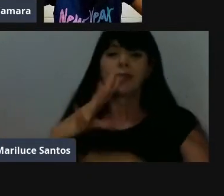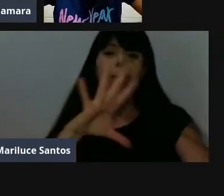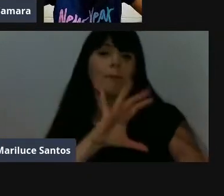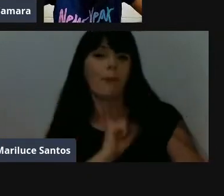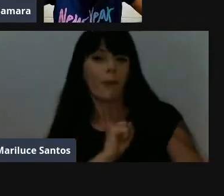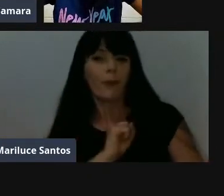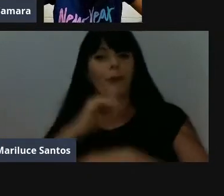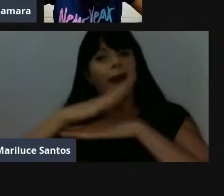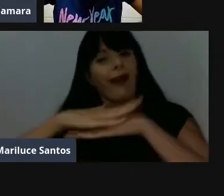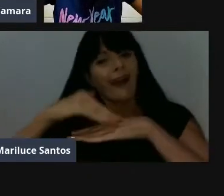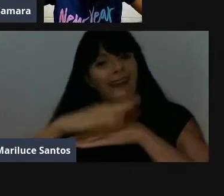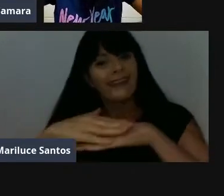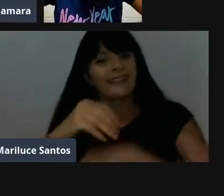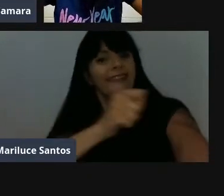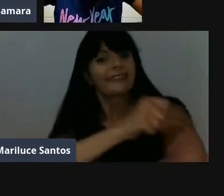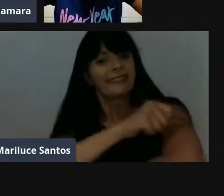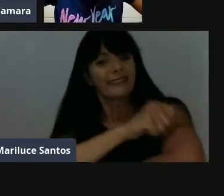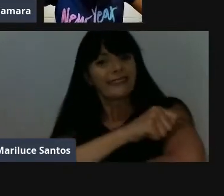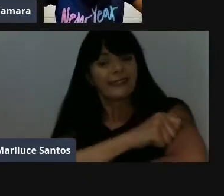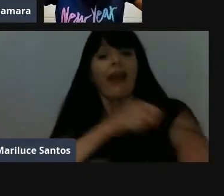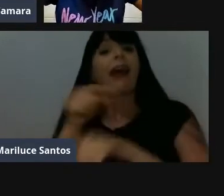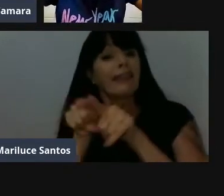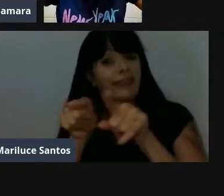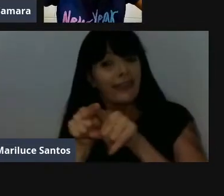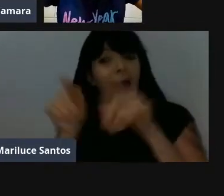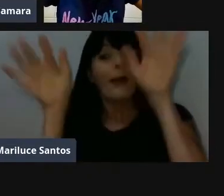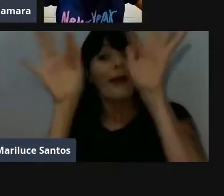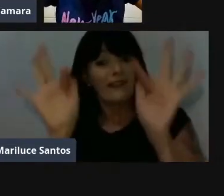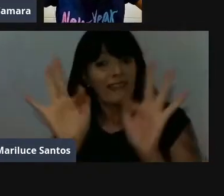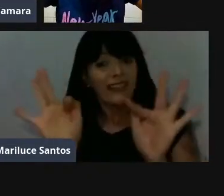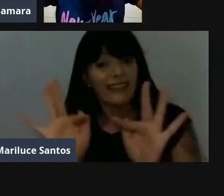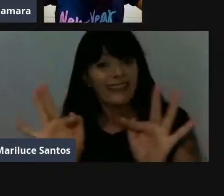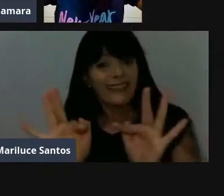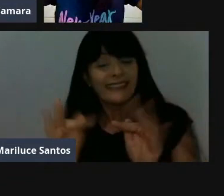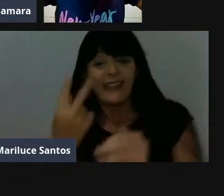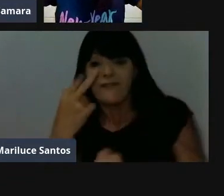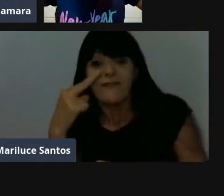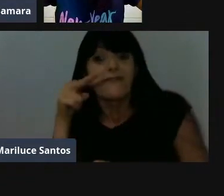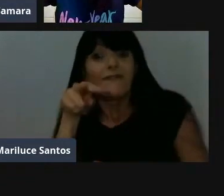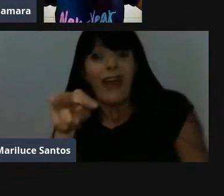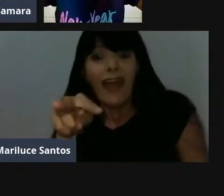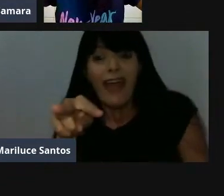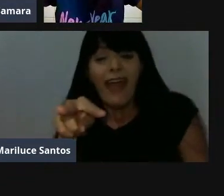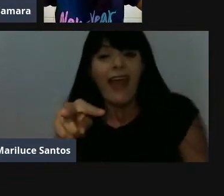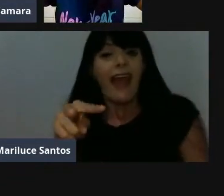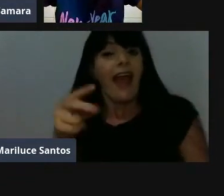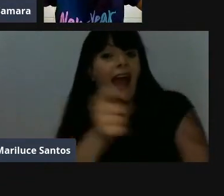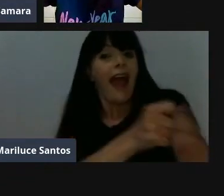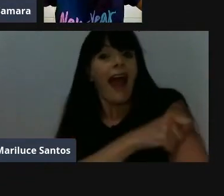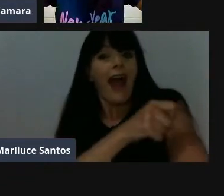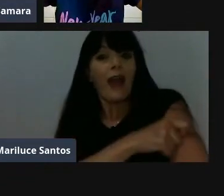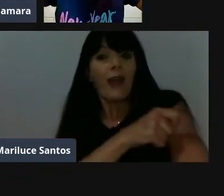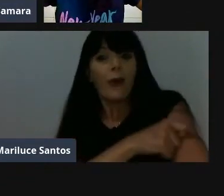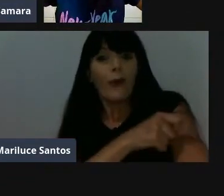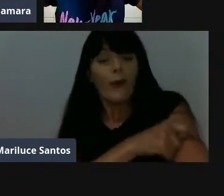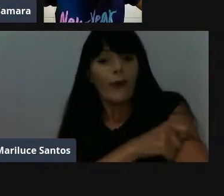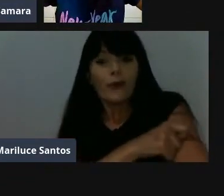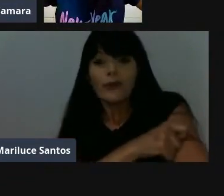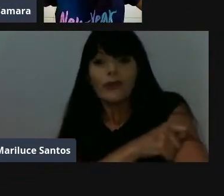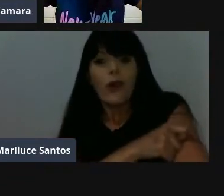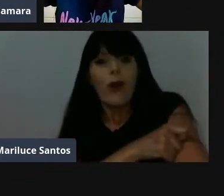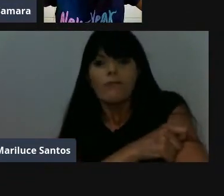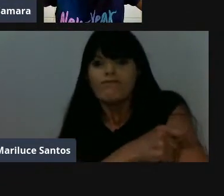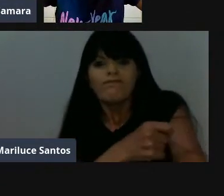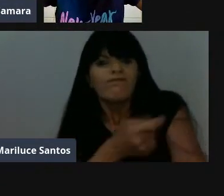E que fica muito feliz ao ver esses alunos brilhando em nossa cidade ou até em outros países.